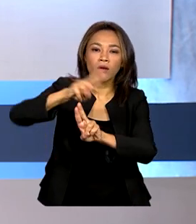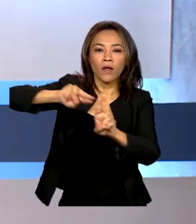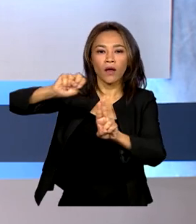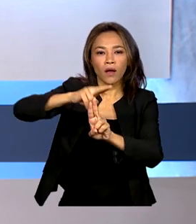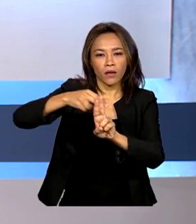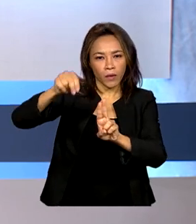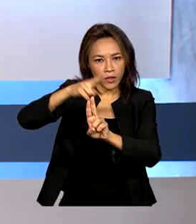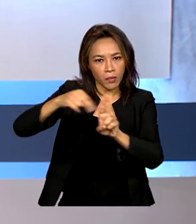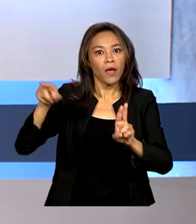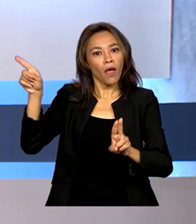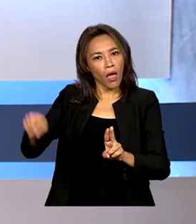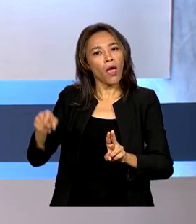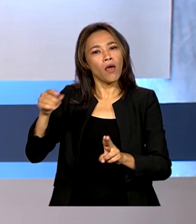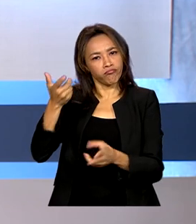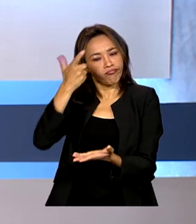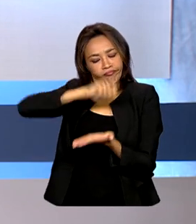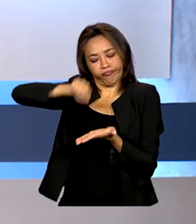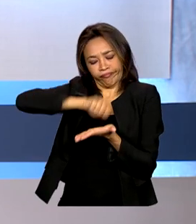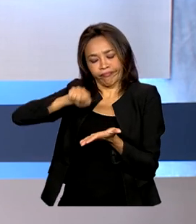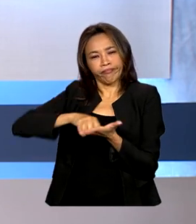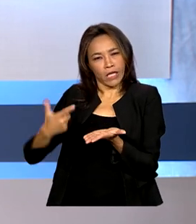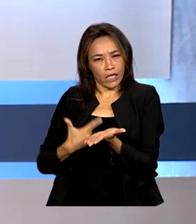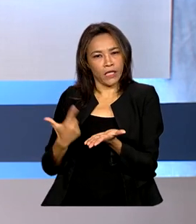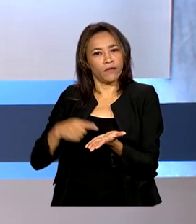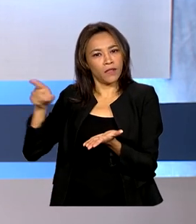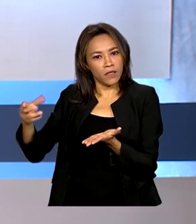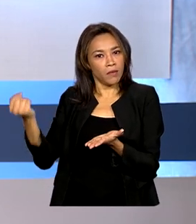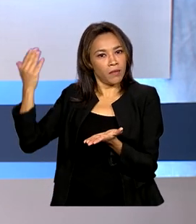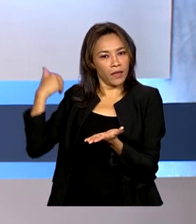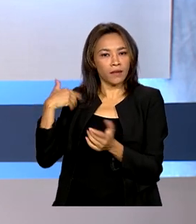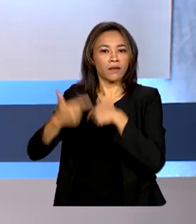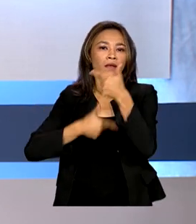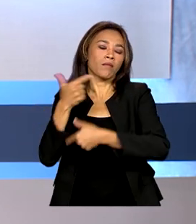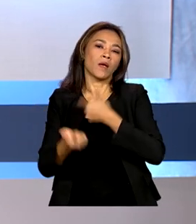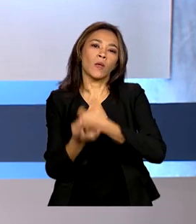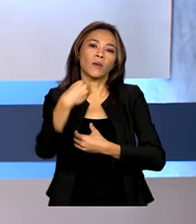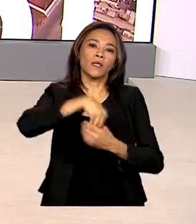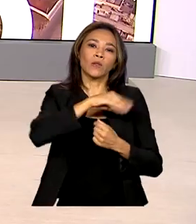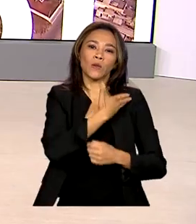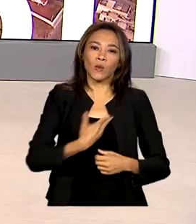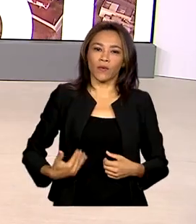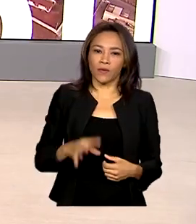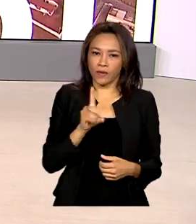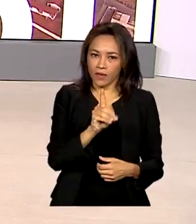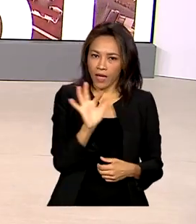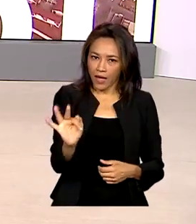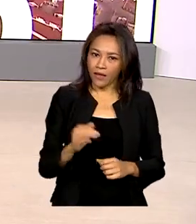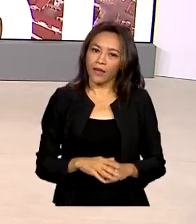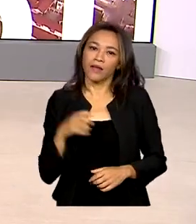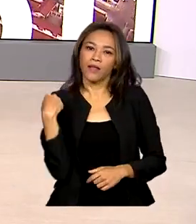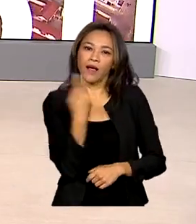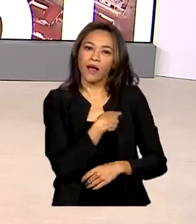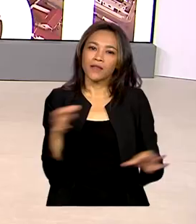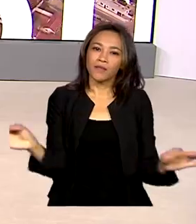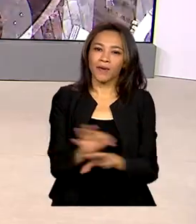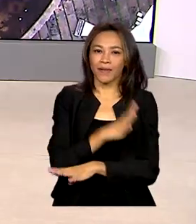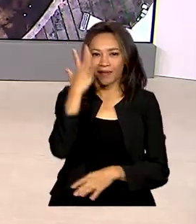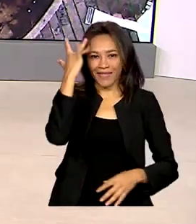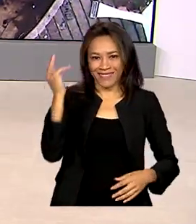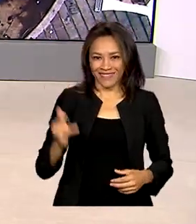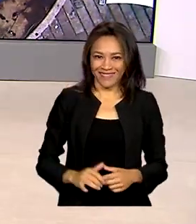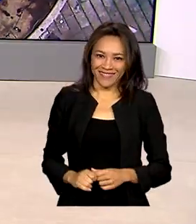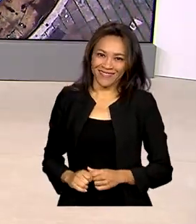livros e atuou ainda como chefe da Casa Civil do Distrito Federal. A gente fica por aqui. Até amanhã.